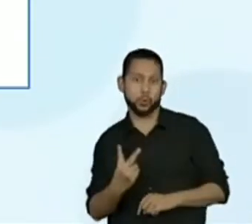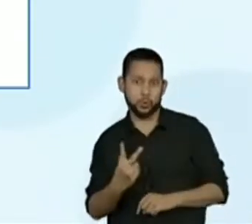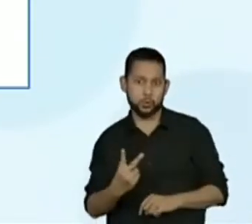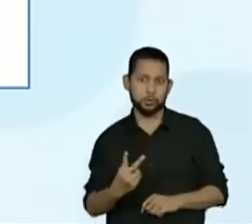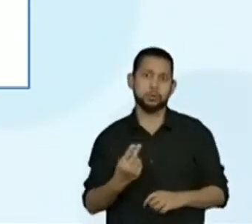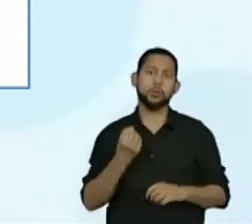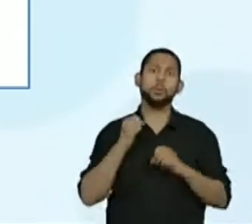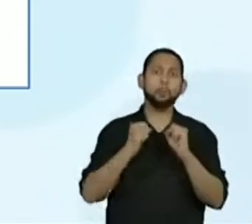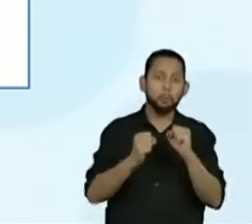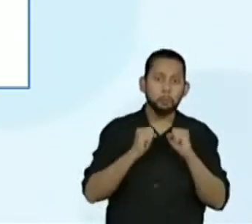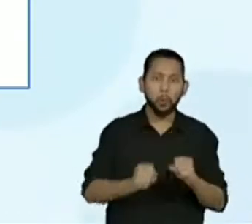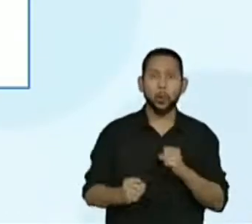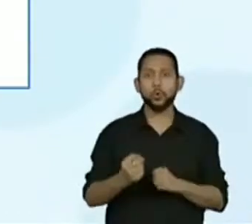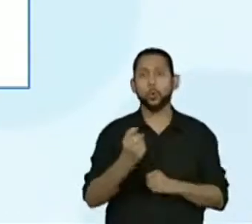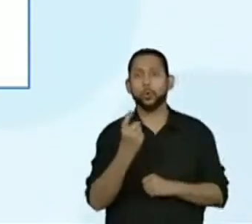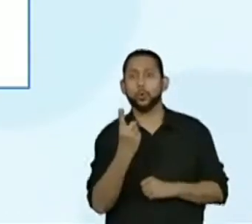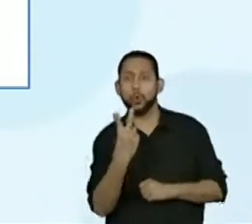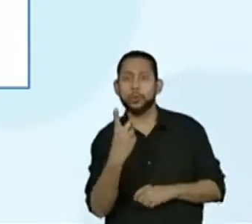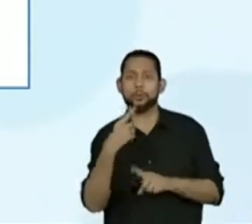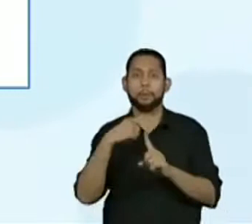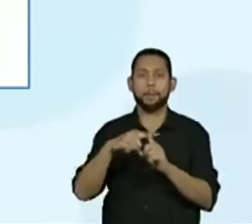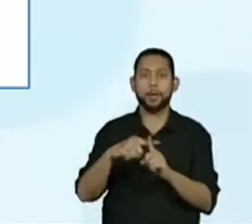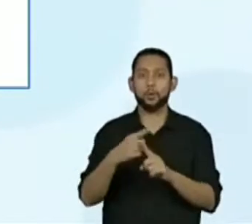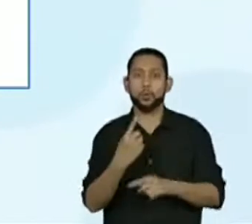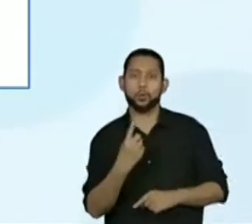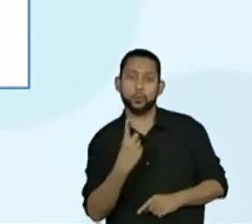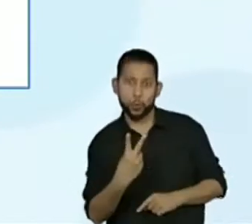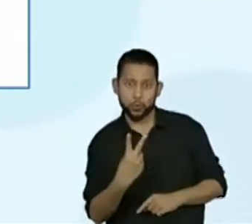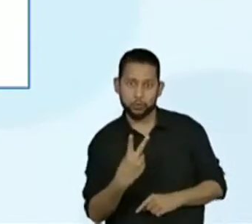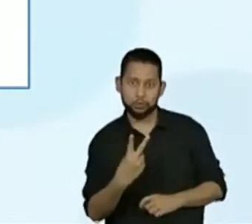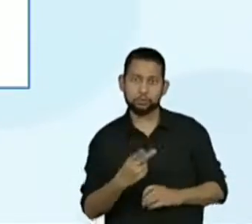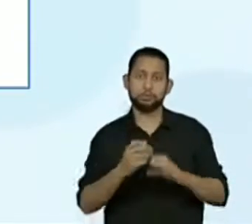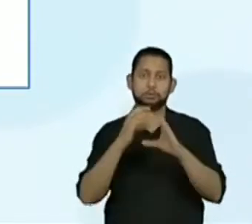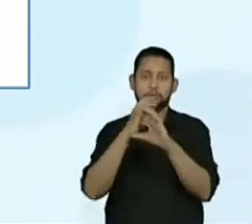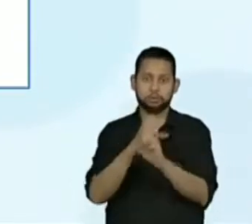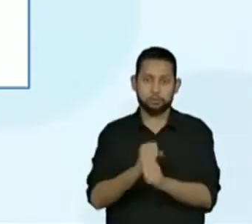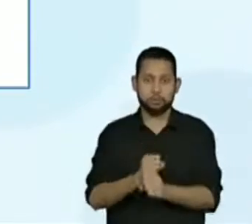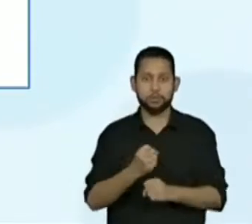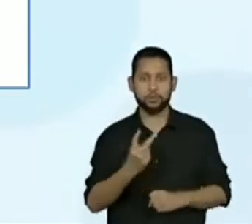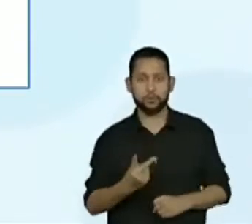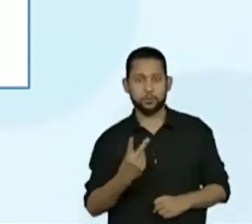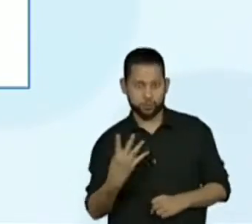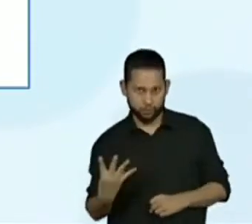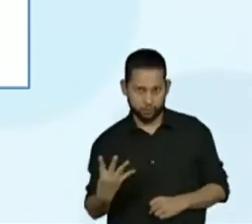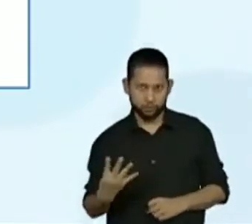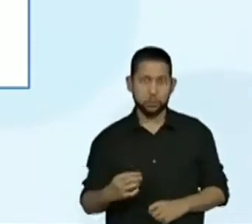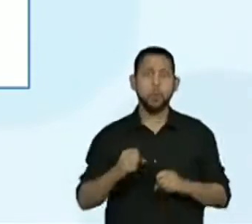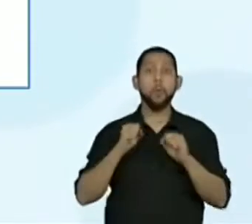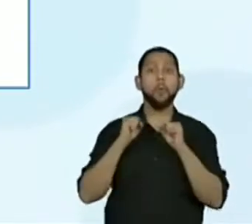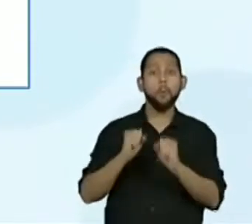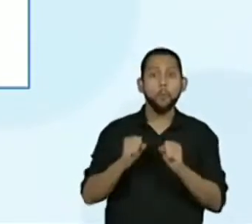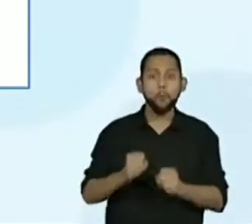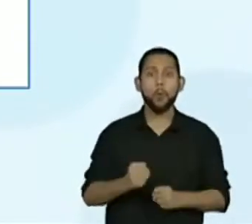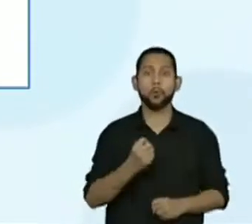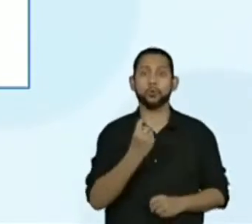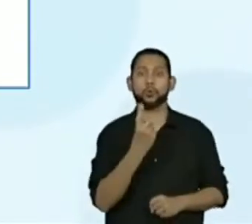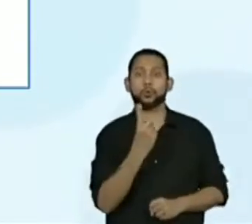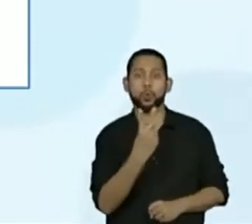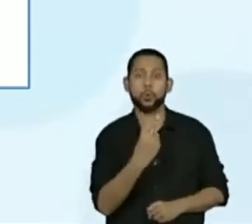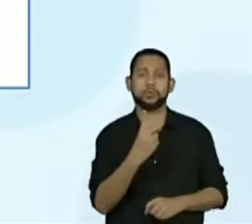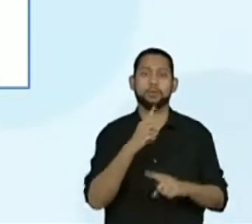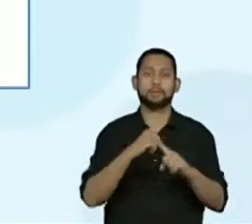fez com a farinha de trigo, ou você pode multiplicar, ou você pode somar.